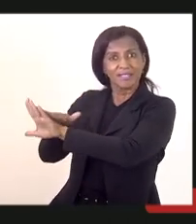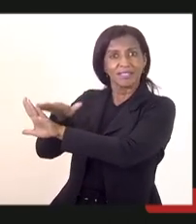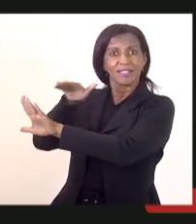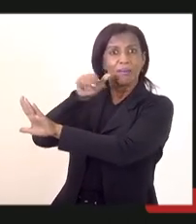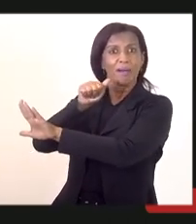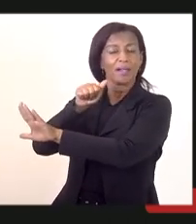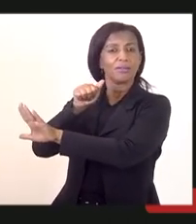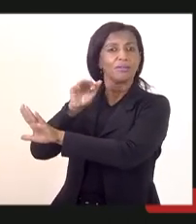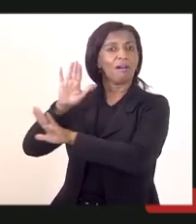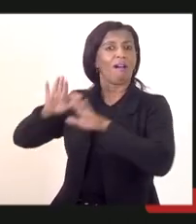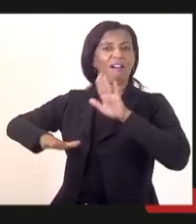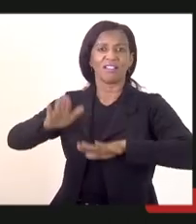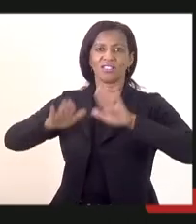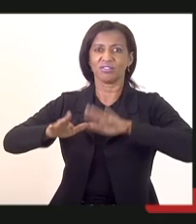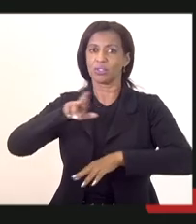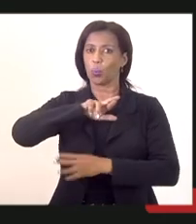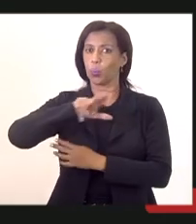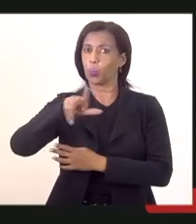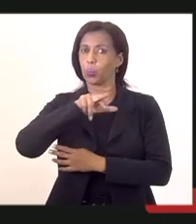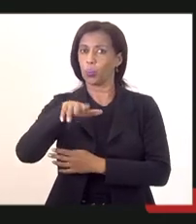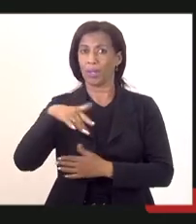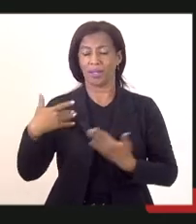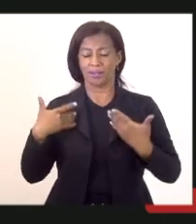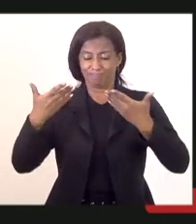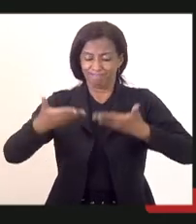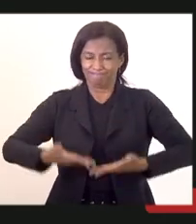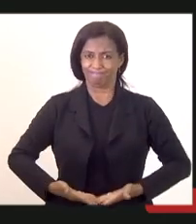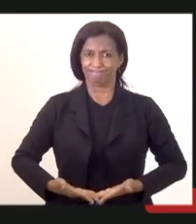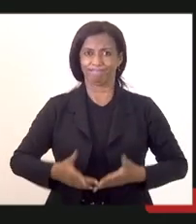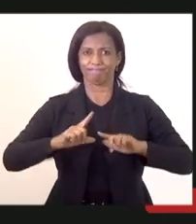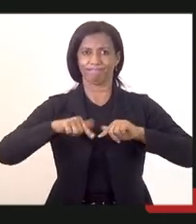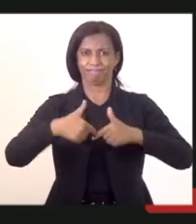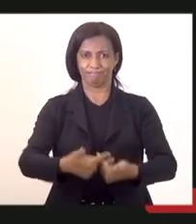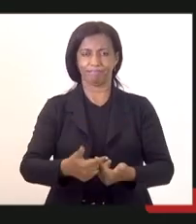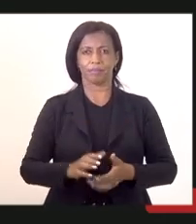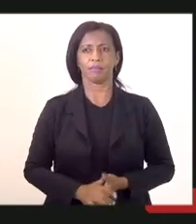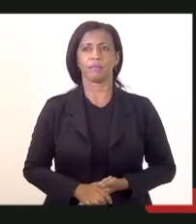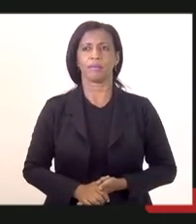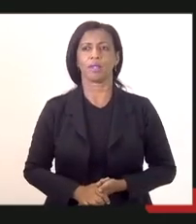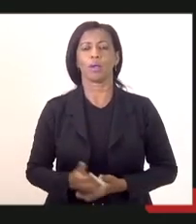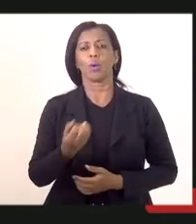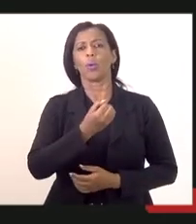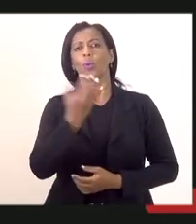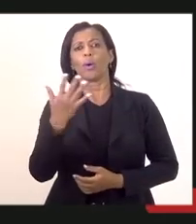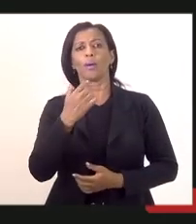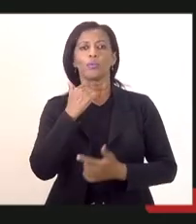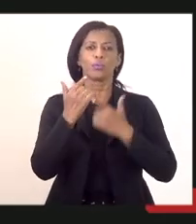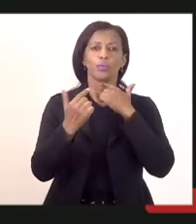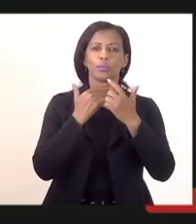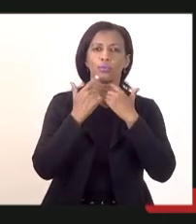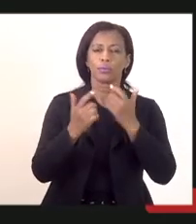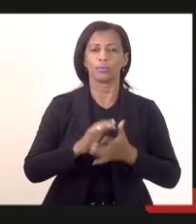muitas das vezes não são, e a gente está aqui para atuar nisso. Mas quais são as minhas dúvidas?